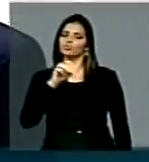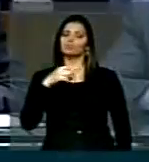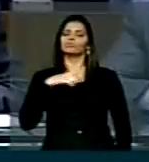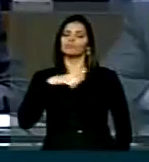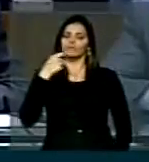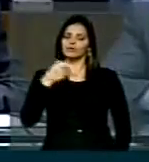Deputado João Carlos.